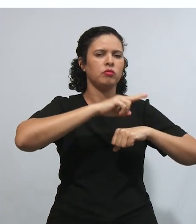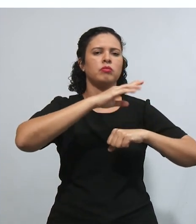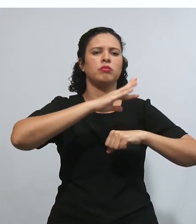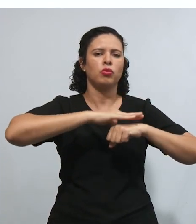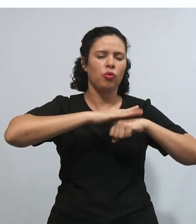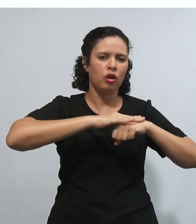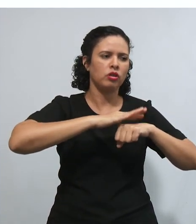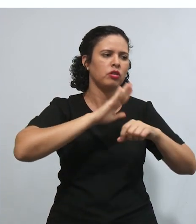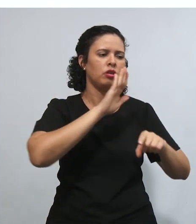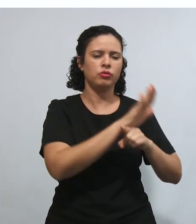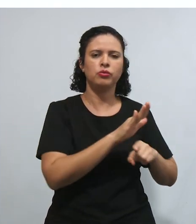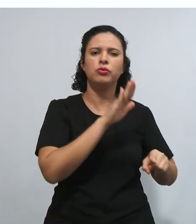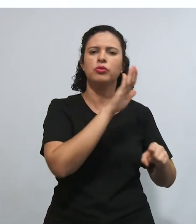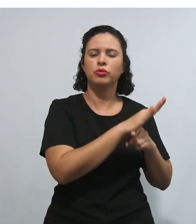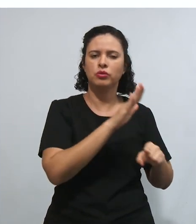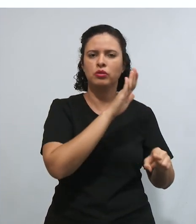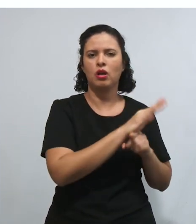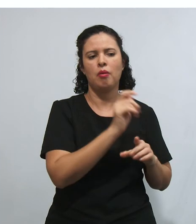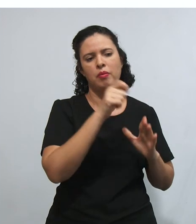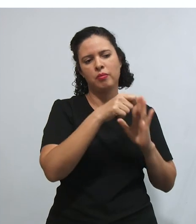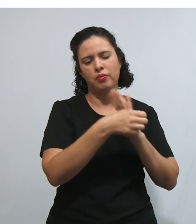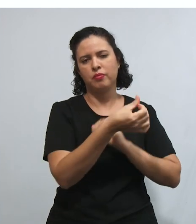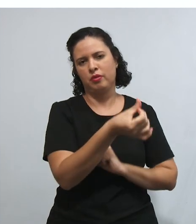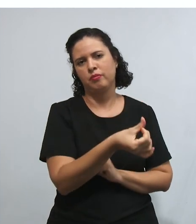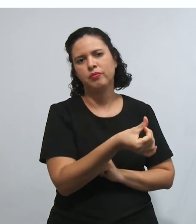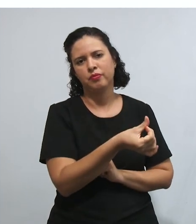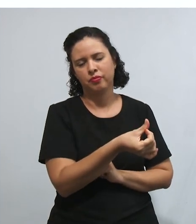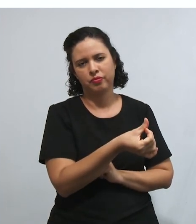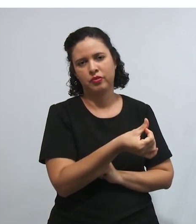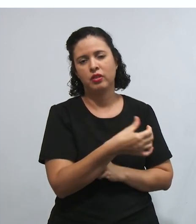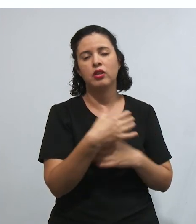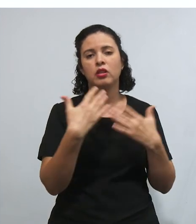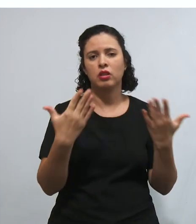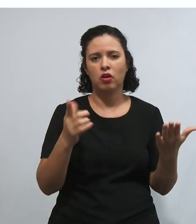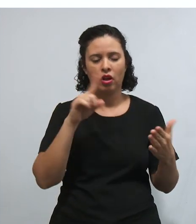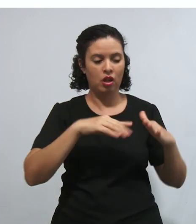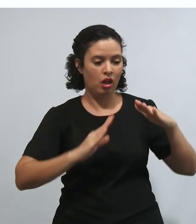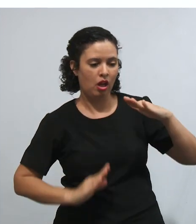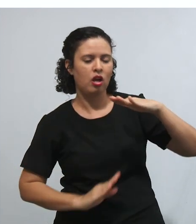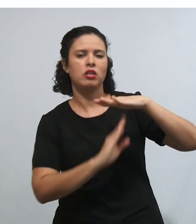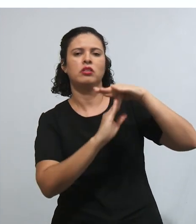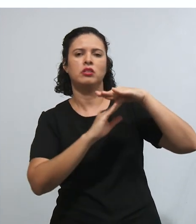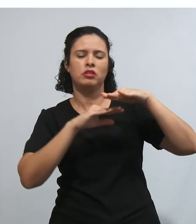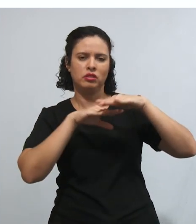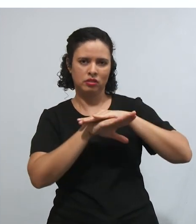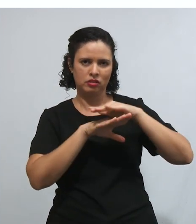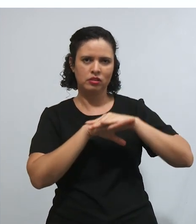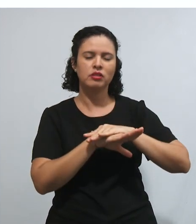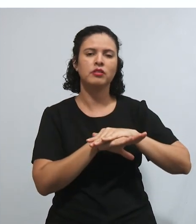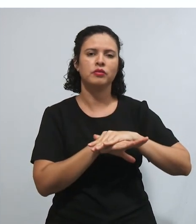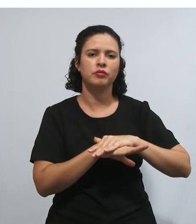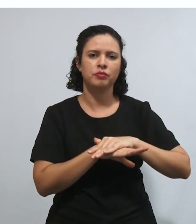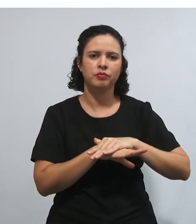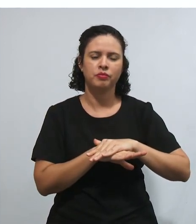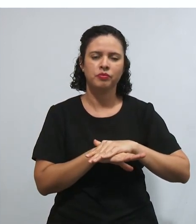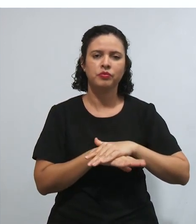centenas de pessoas por um período de 6 meses, por exemplo. Então essa é a reserva do possível. Então, a